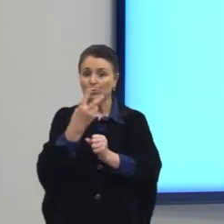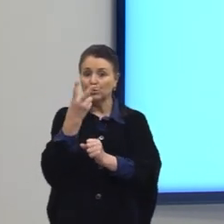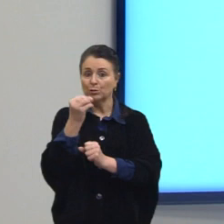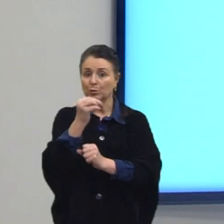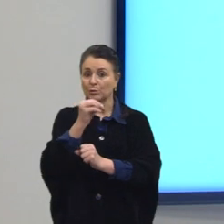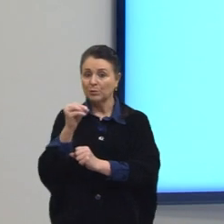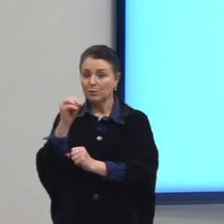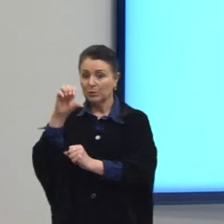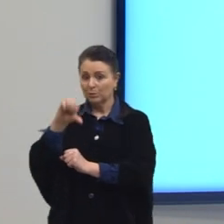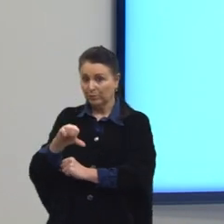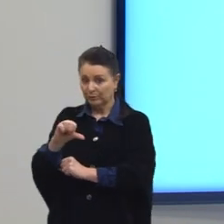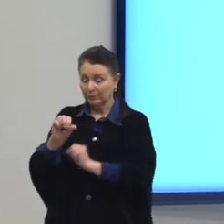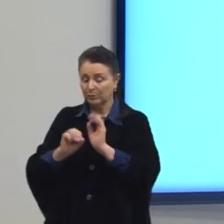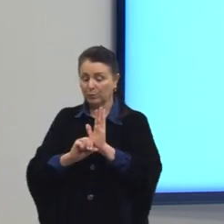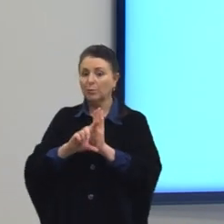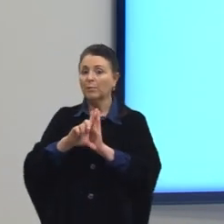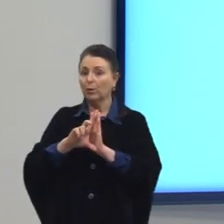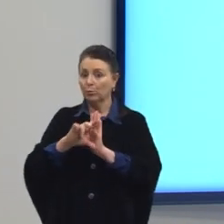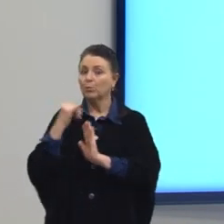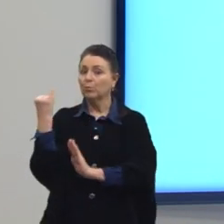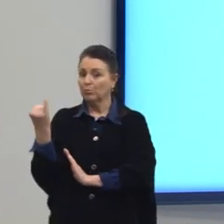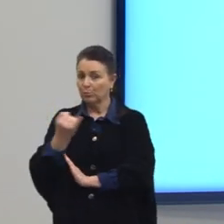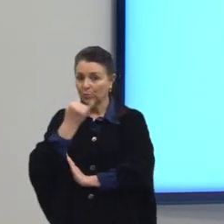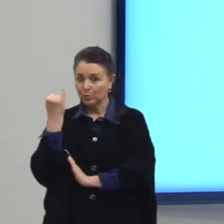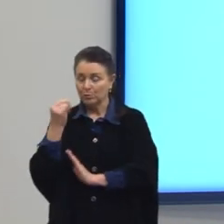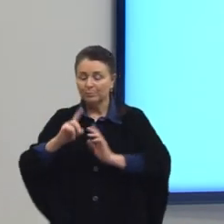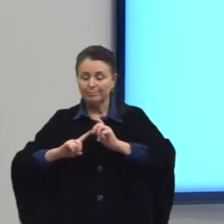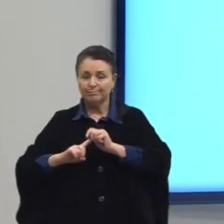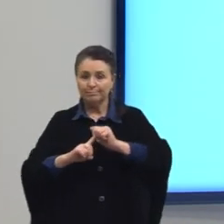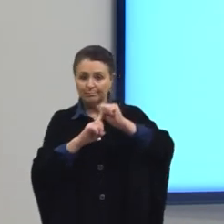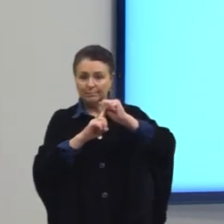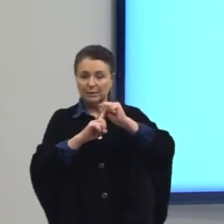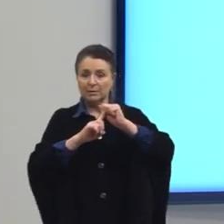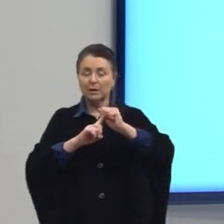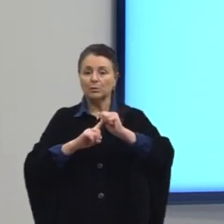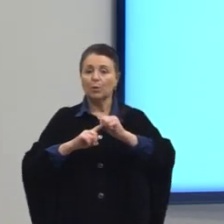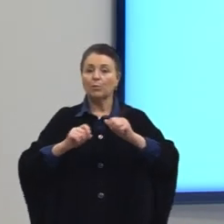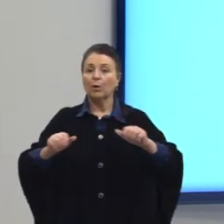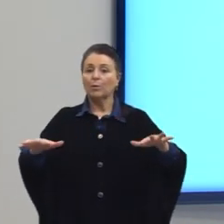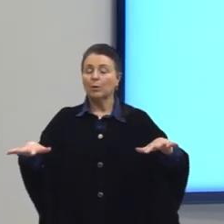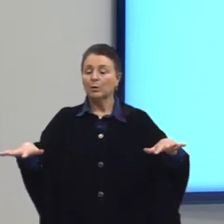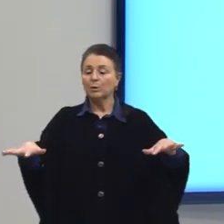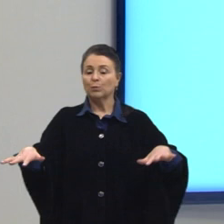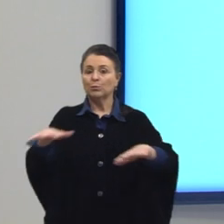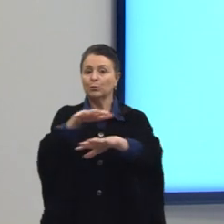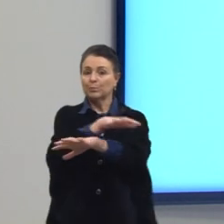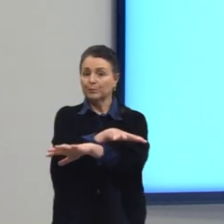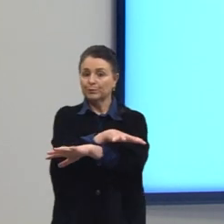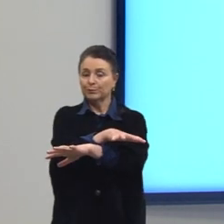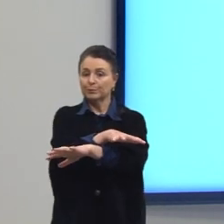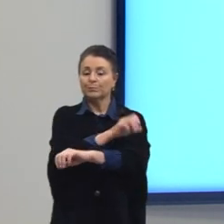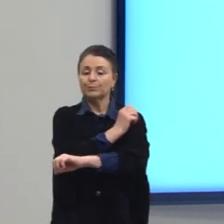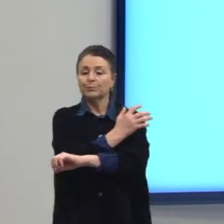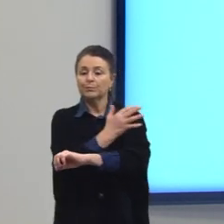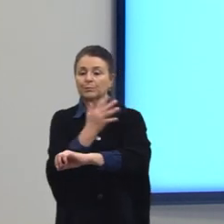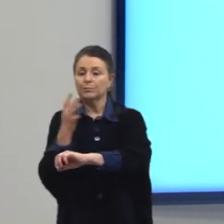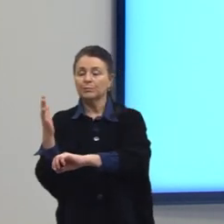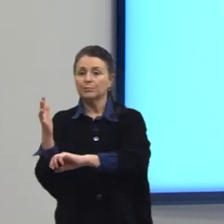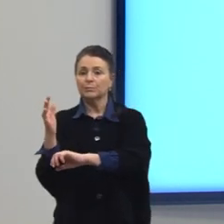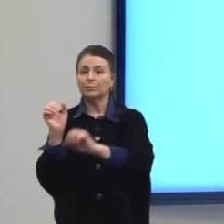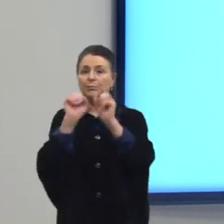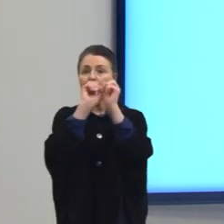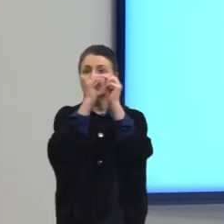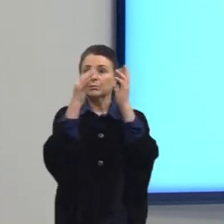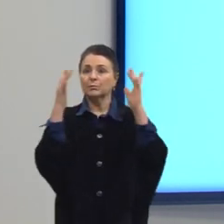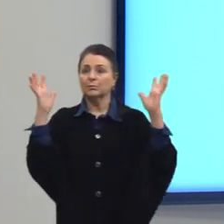é um aumento bem significativo. E os principais biomas impactados, então, são o Cerrado e a Amazônia.